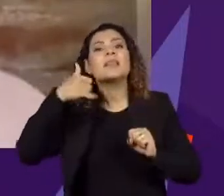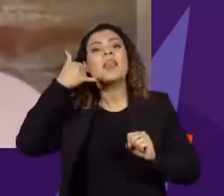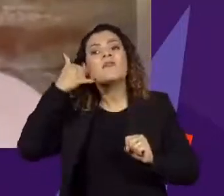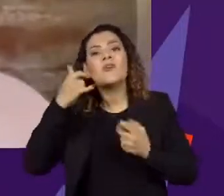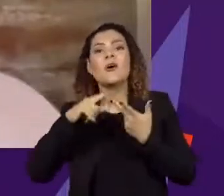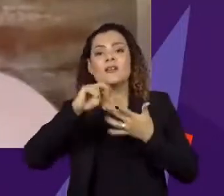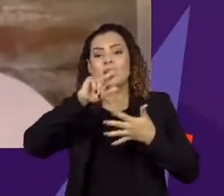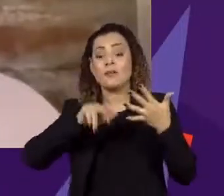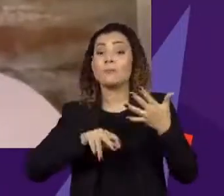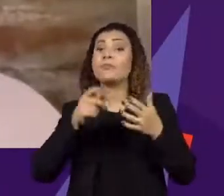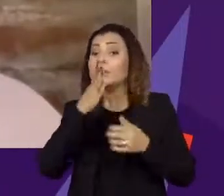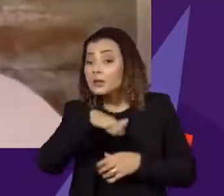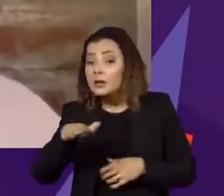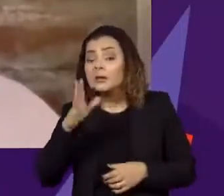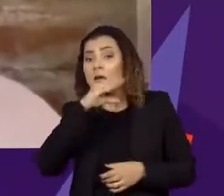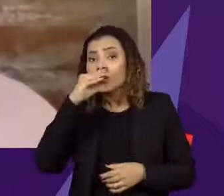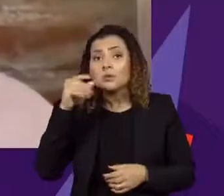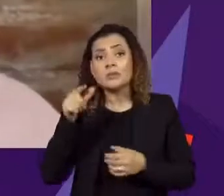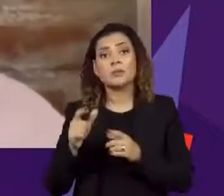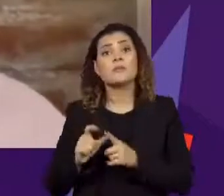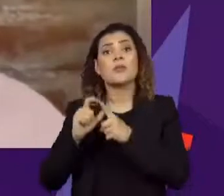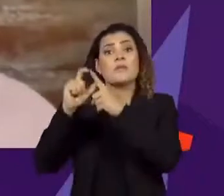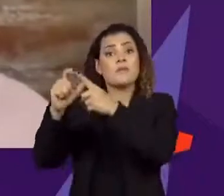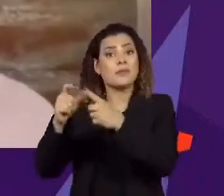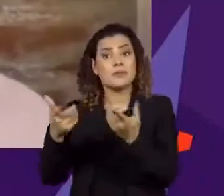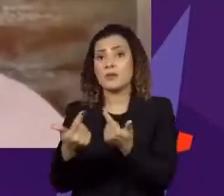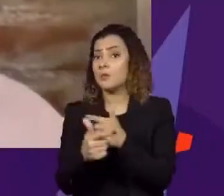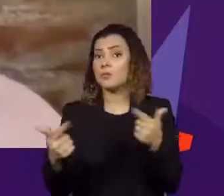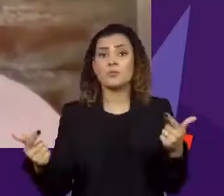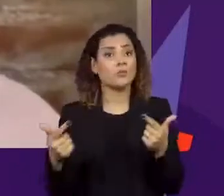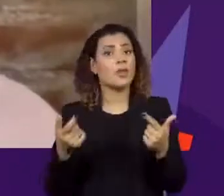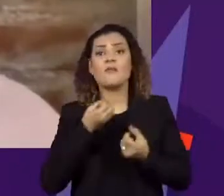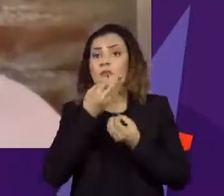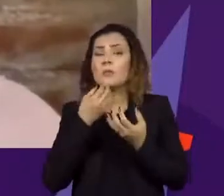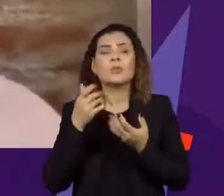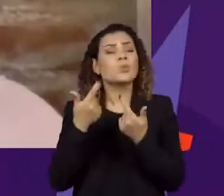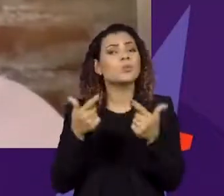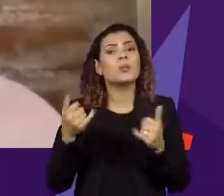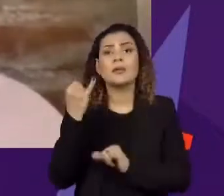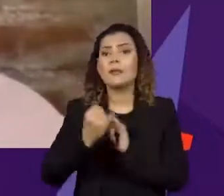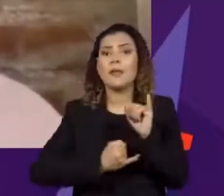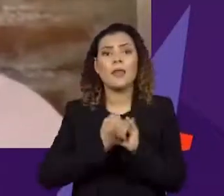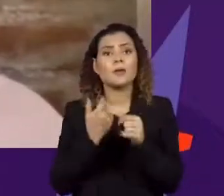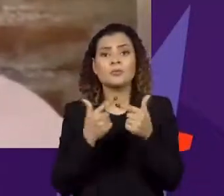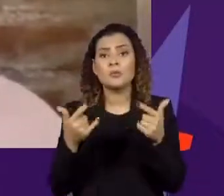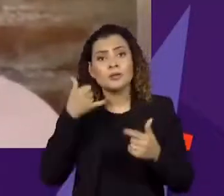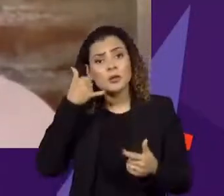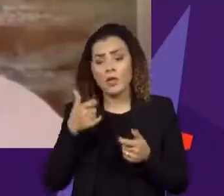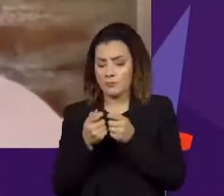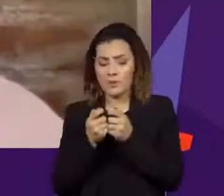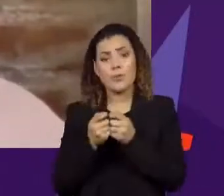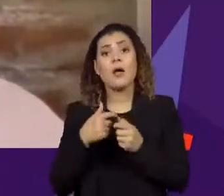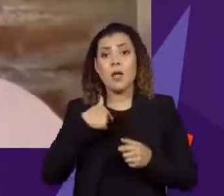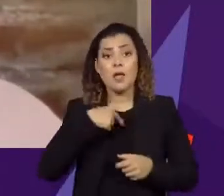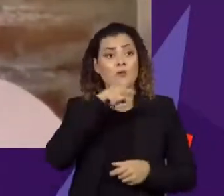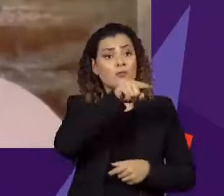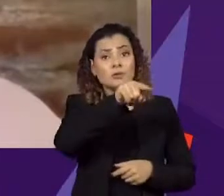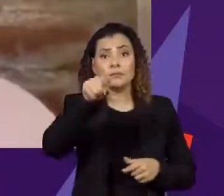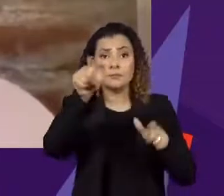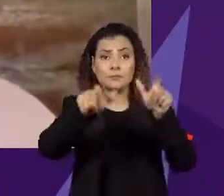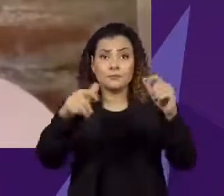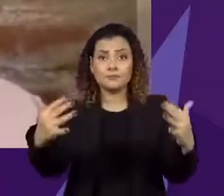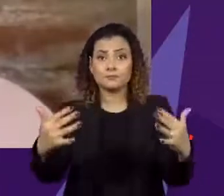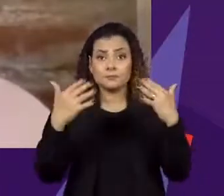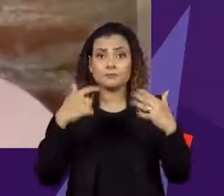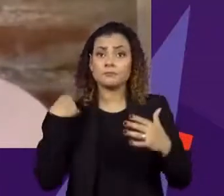muitas dessas crianças e adolescentes da periferia não têm pacote de dados para acessar o celular. Agora, eu, você, nossos espectadores,